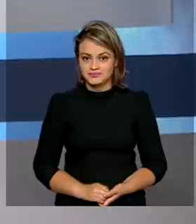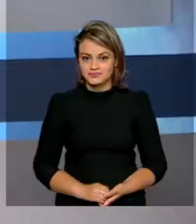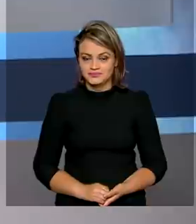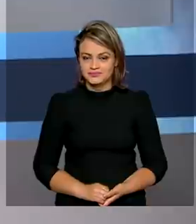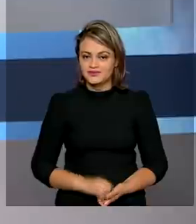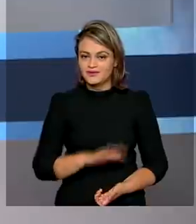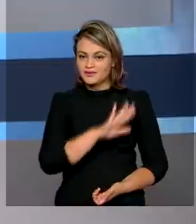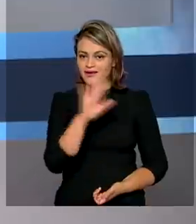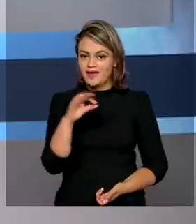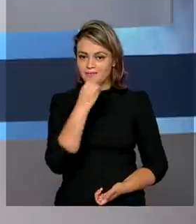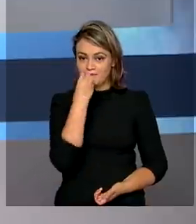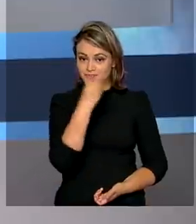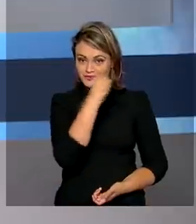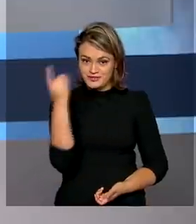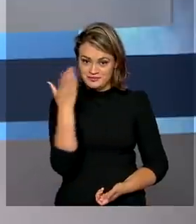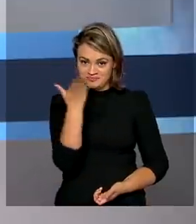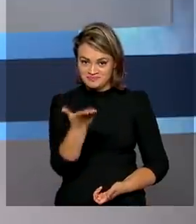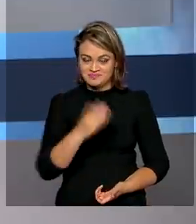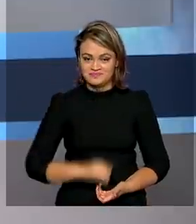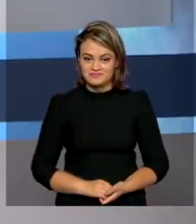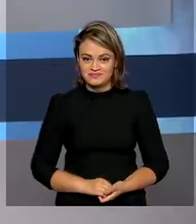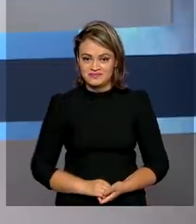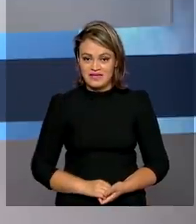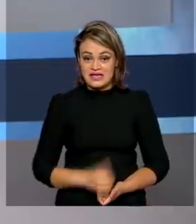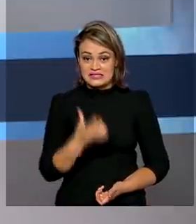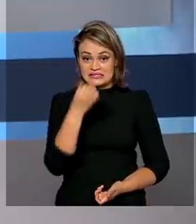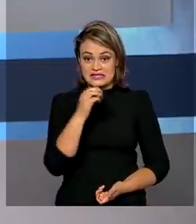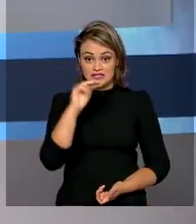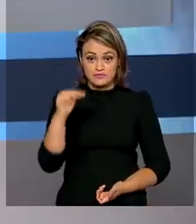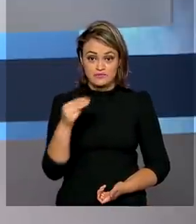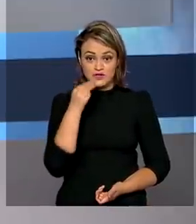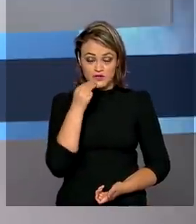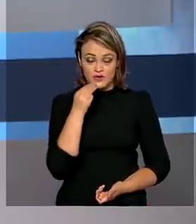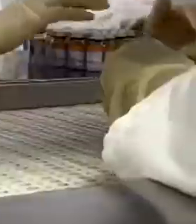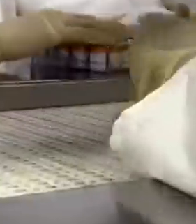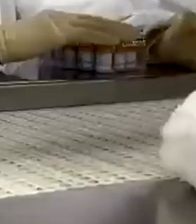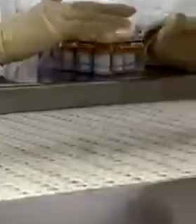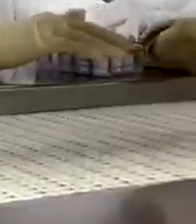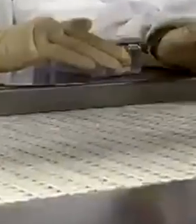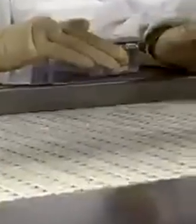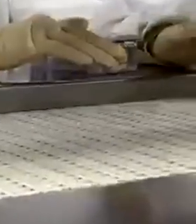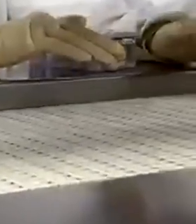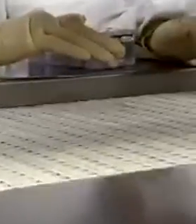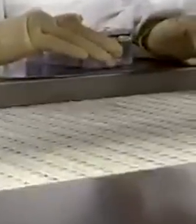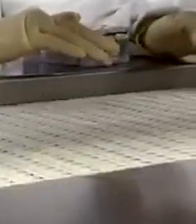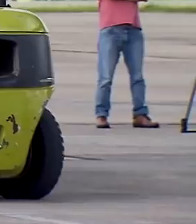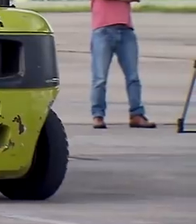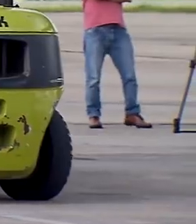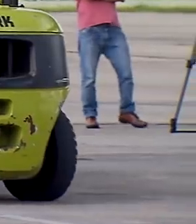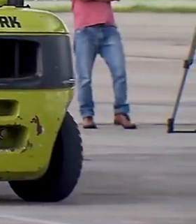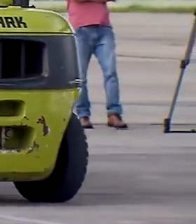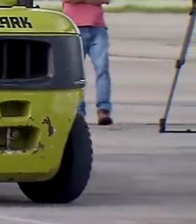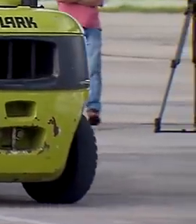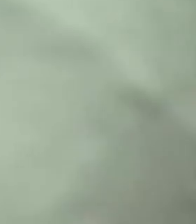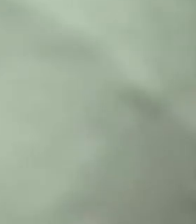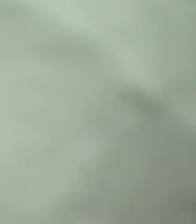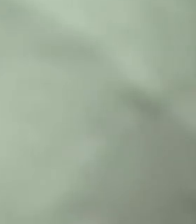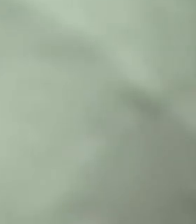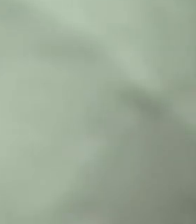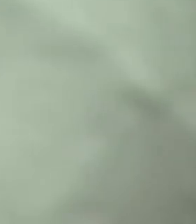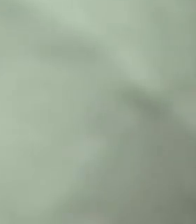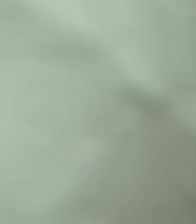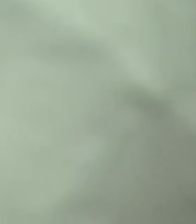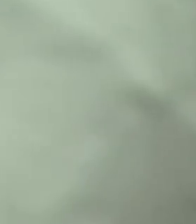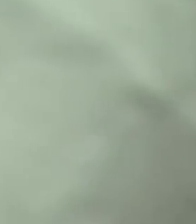Olá, bom dia pra você! 6 milhões e 400 mil doses de vacinas começam a ser distribuídas para